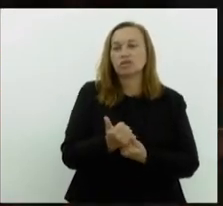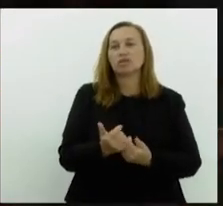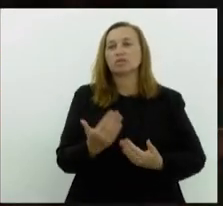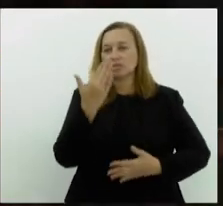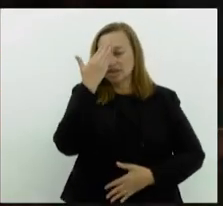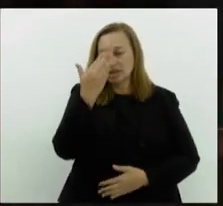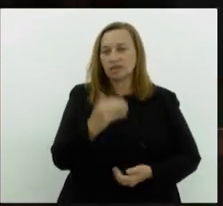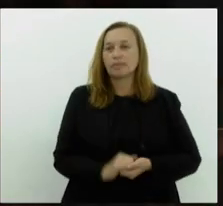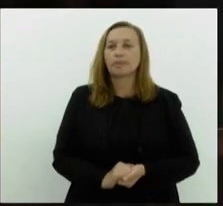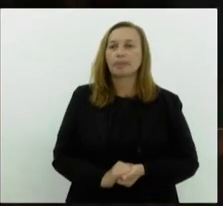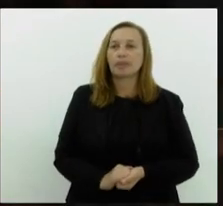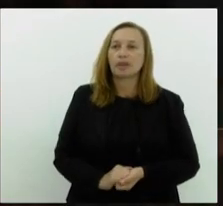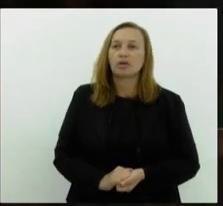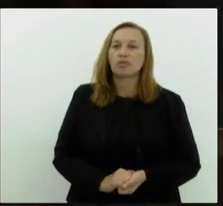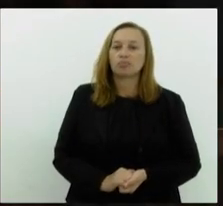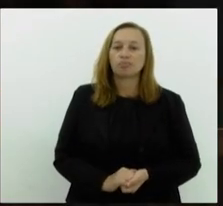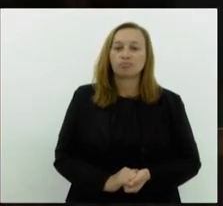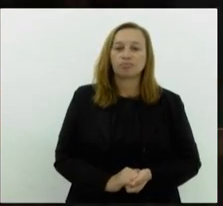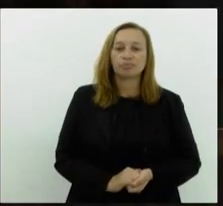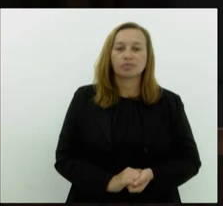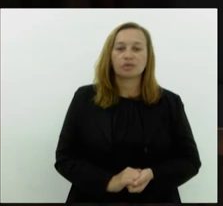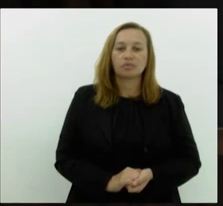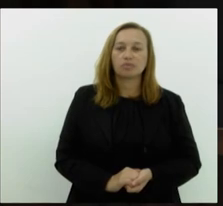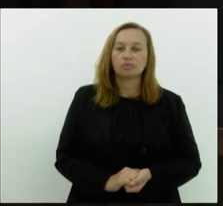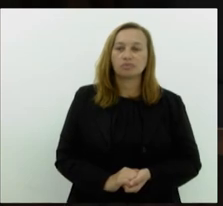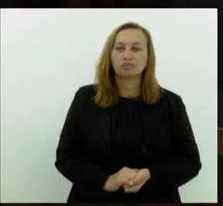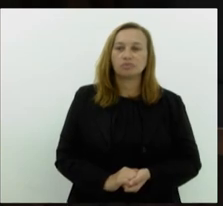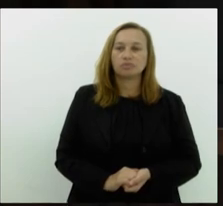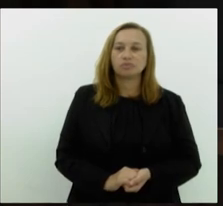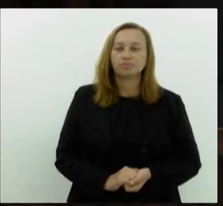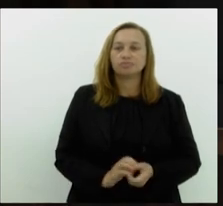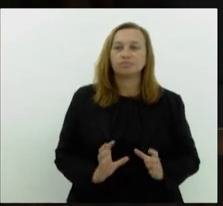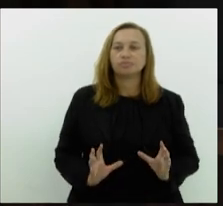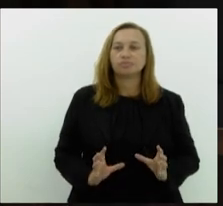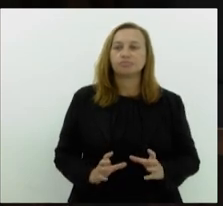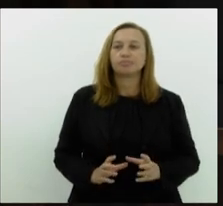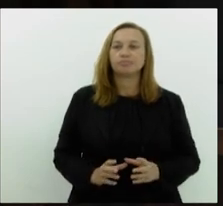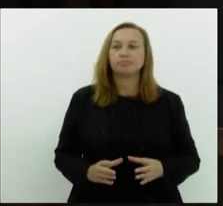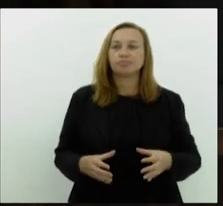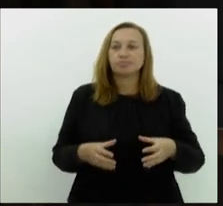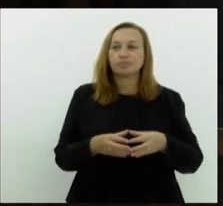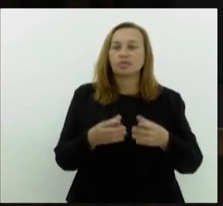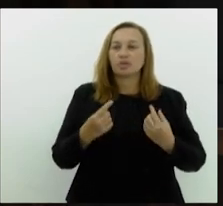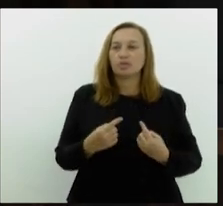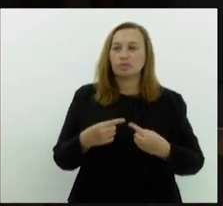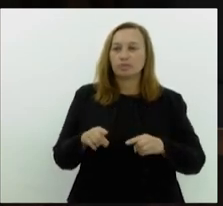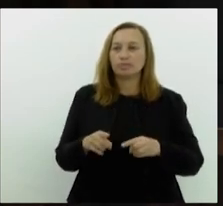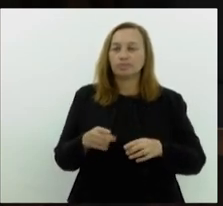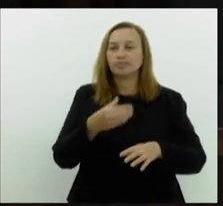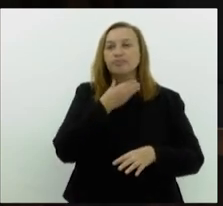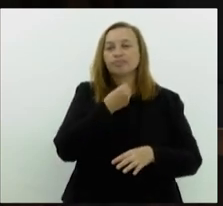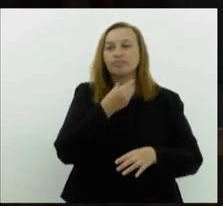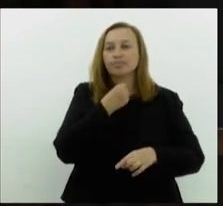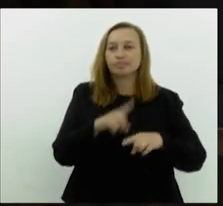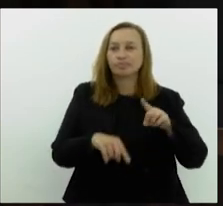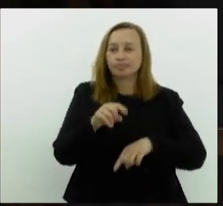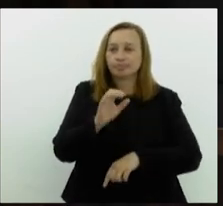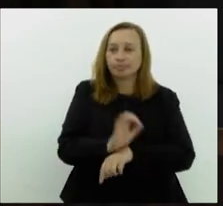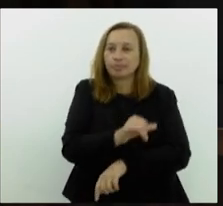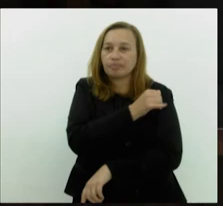comissão para prevenir e combater a pirataria do Estado de Janeiro, Felipe Pobel,